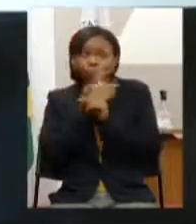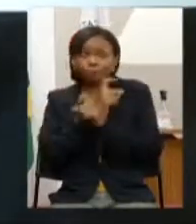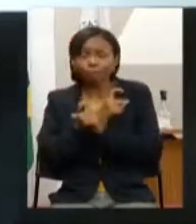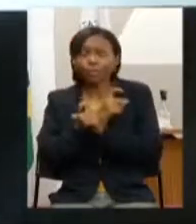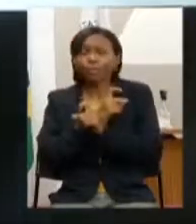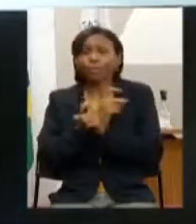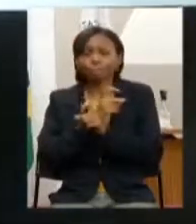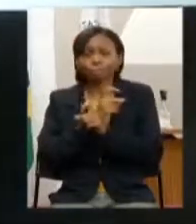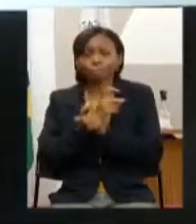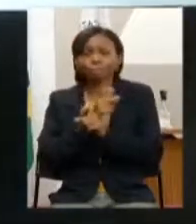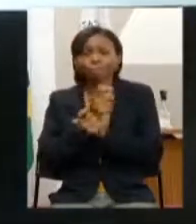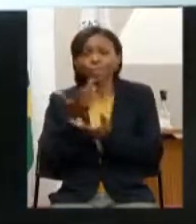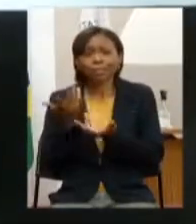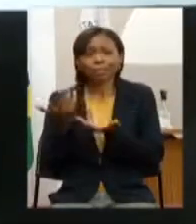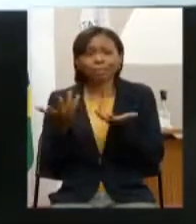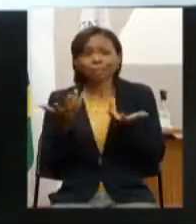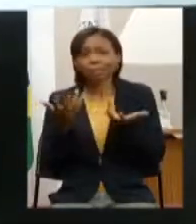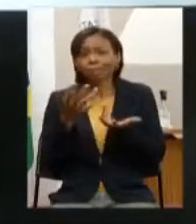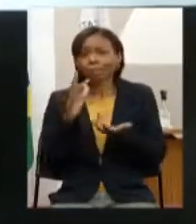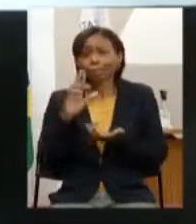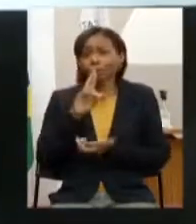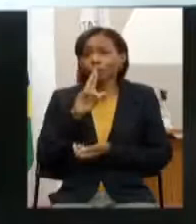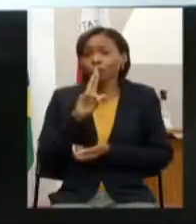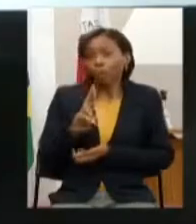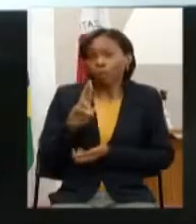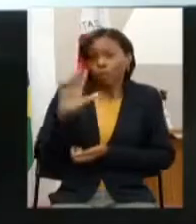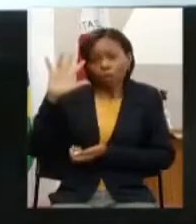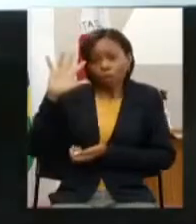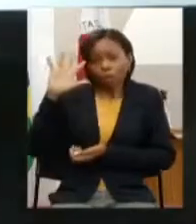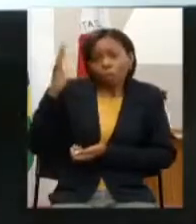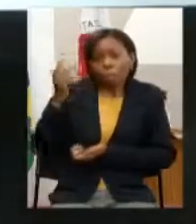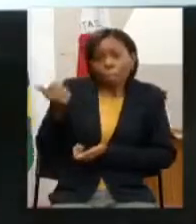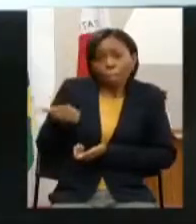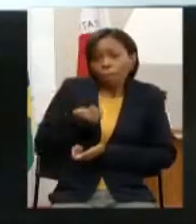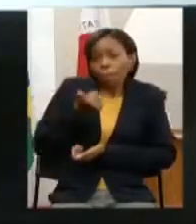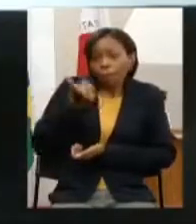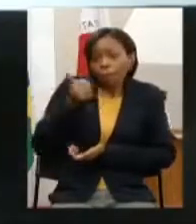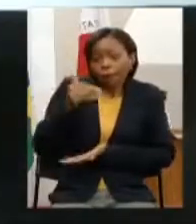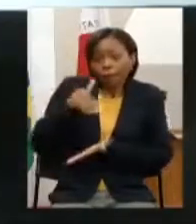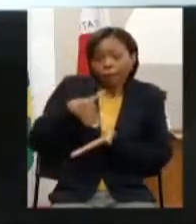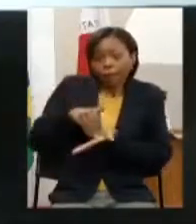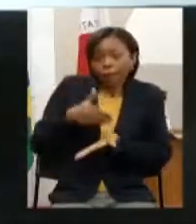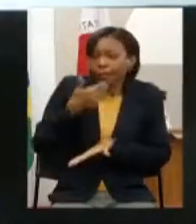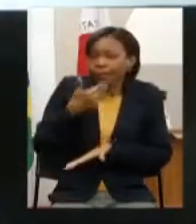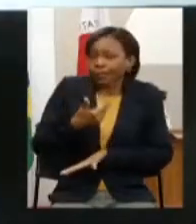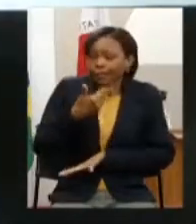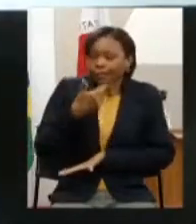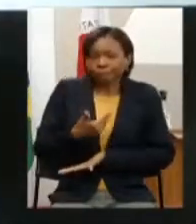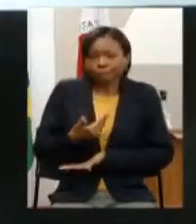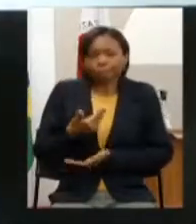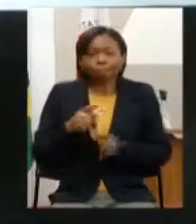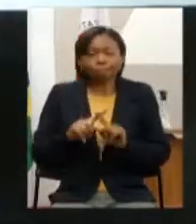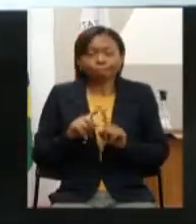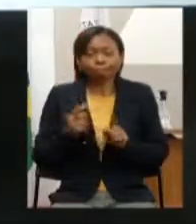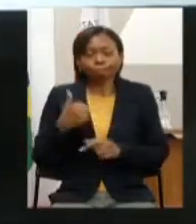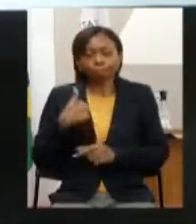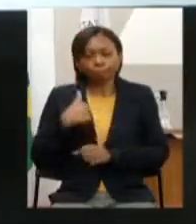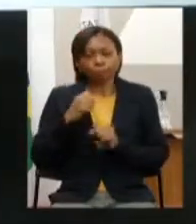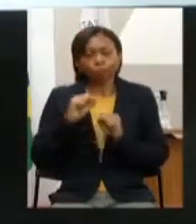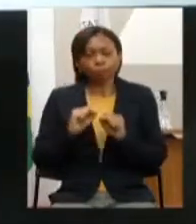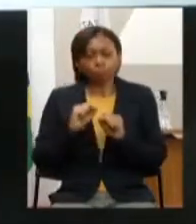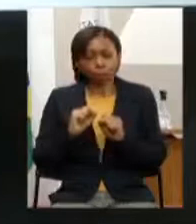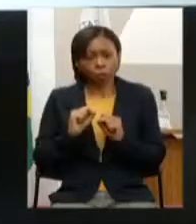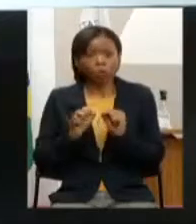algum tipo de perspectiva de melhora de execução até o final do exercício o que eu posso já